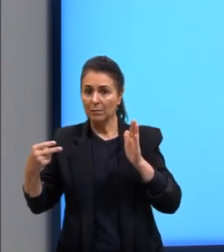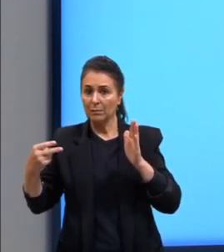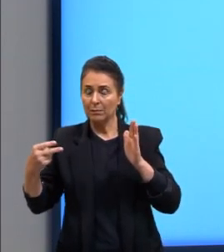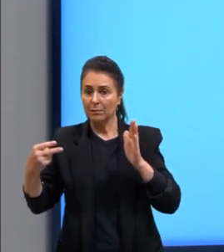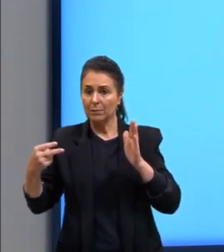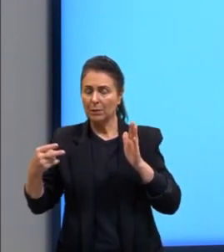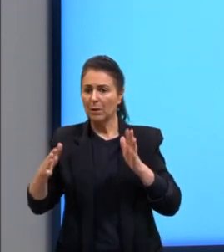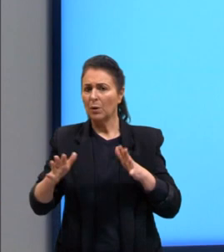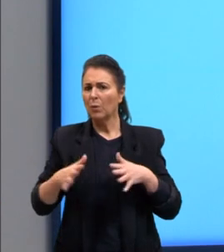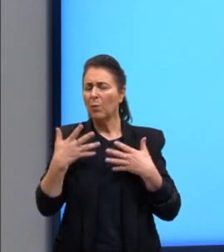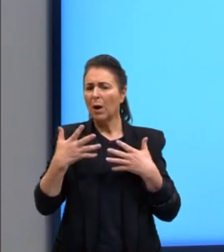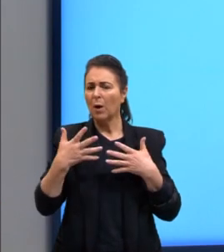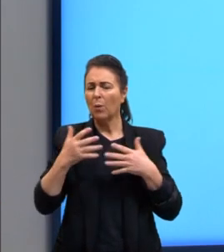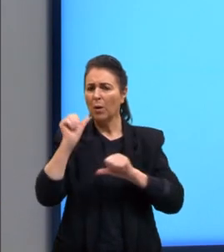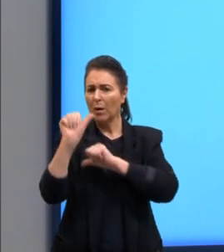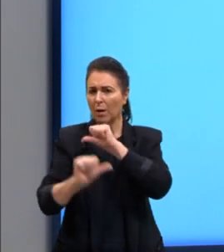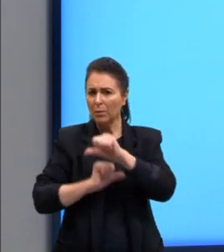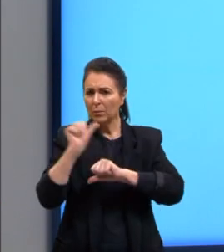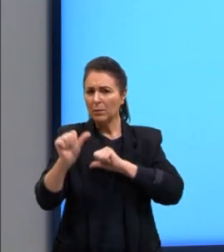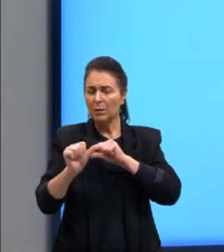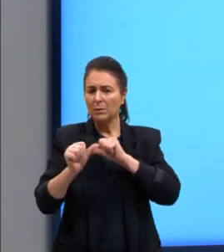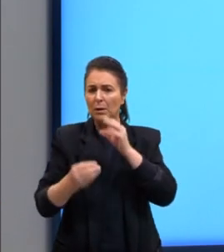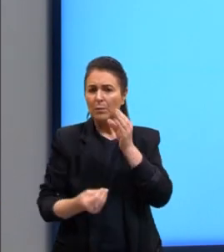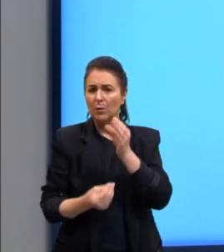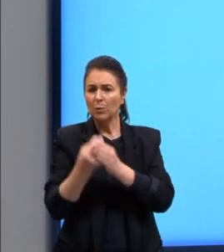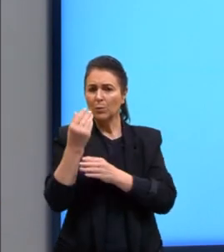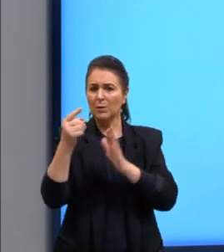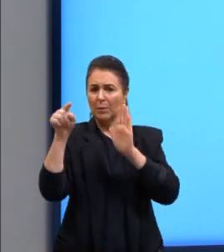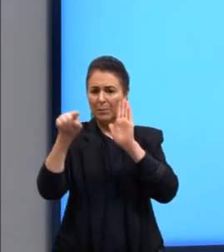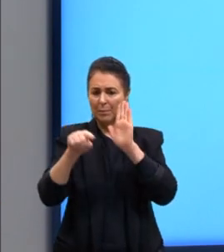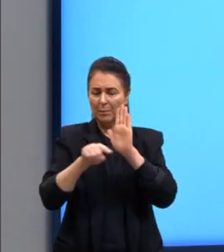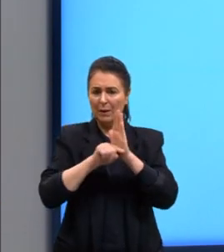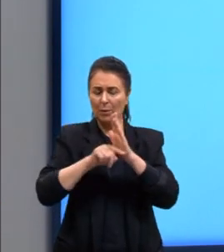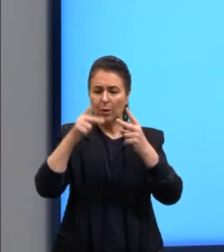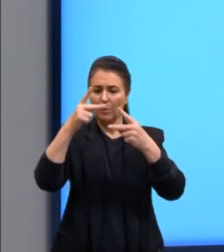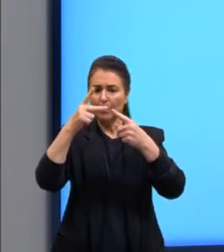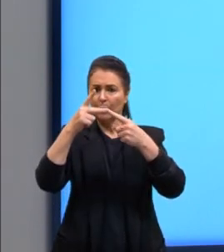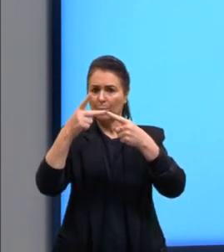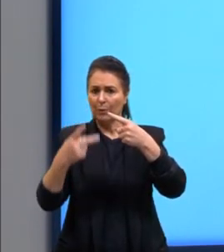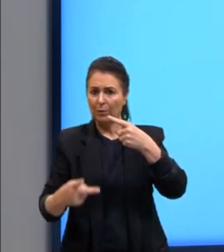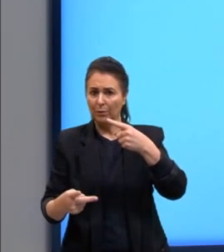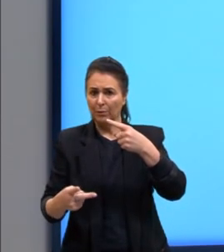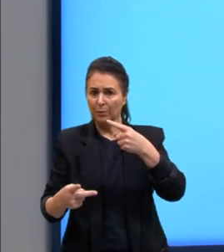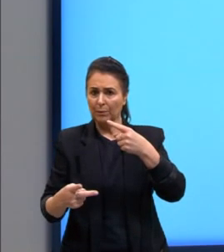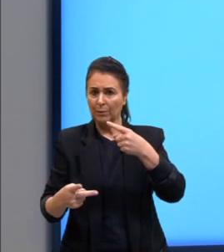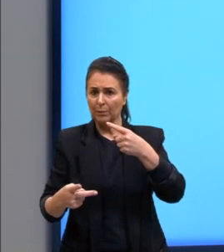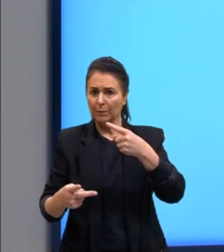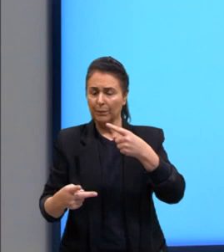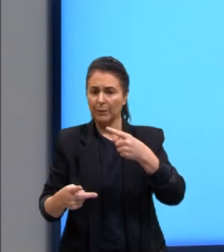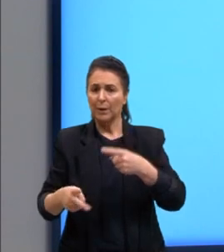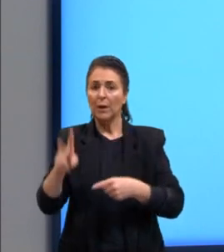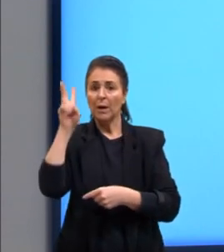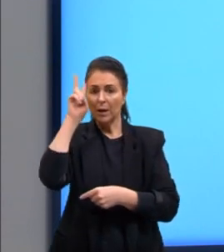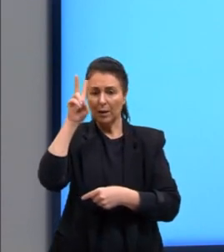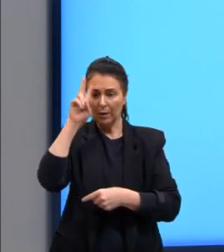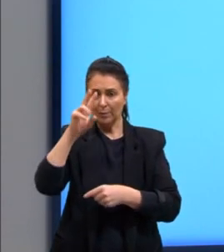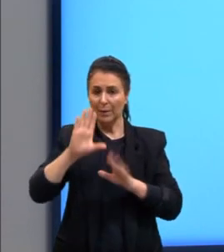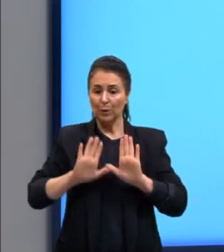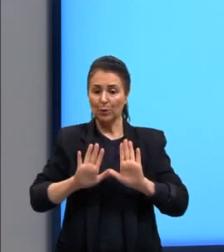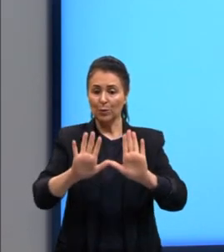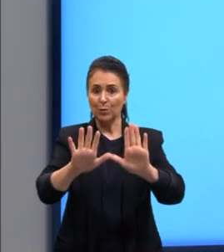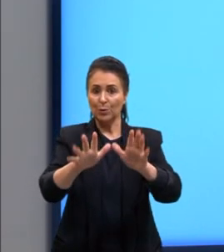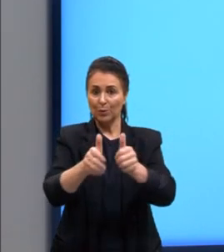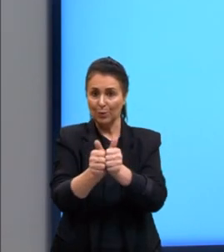qual mutação produzirá a menor proteína? Olha, gente, lembra dos códons que eu falei para vocês